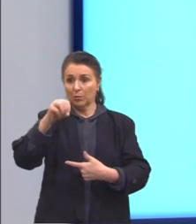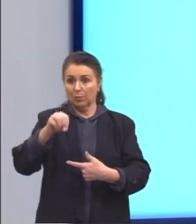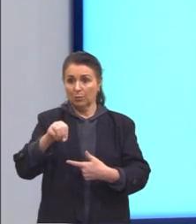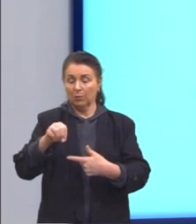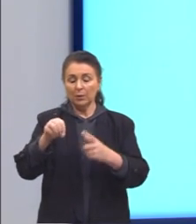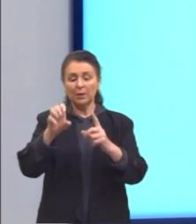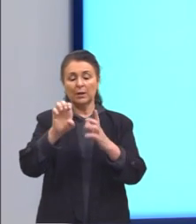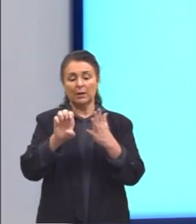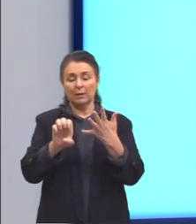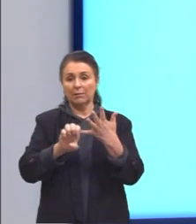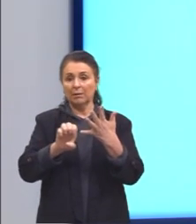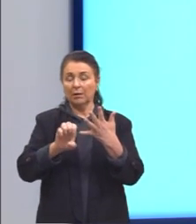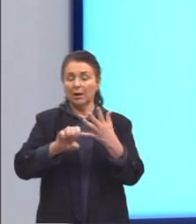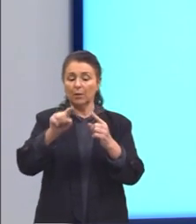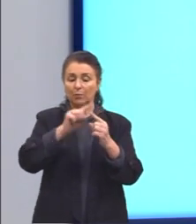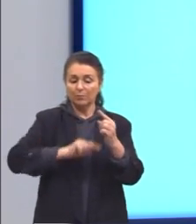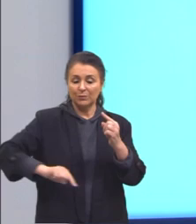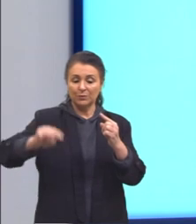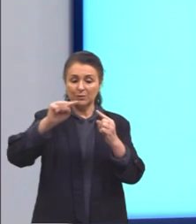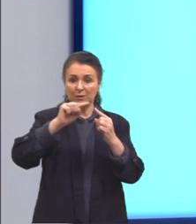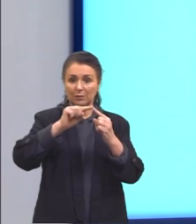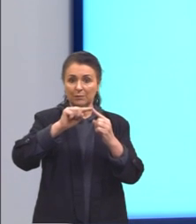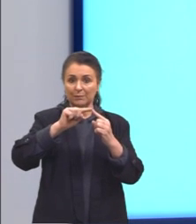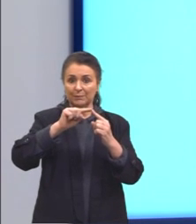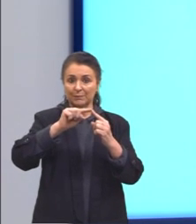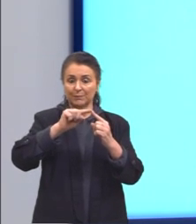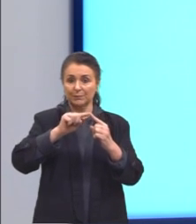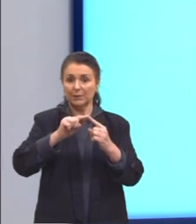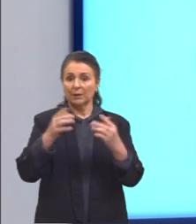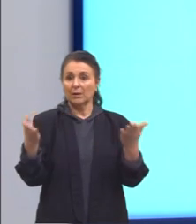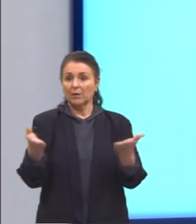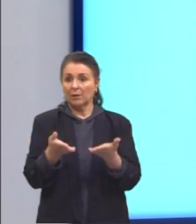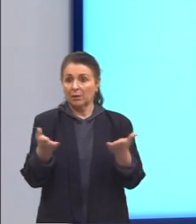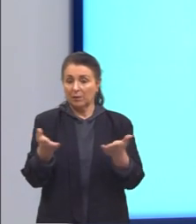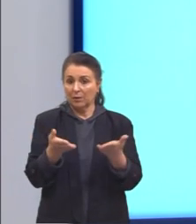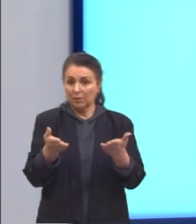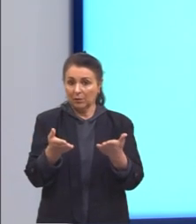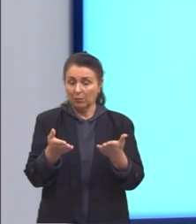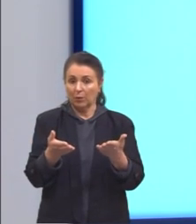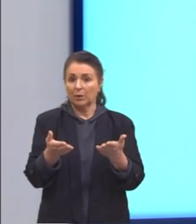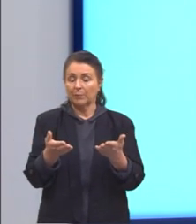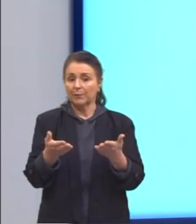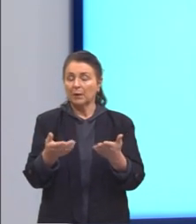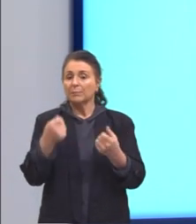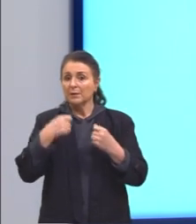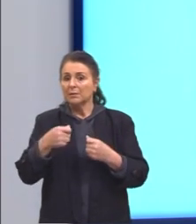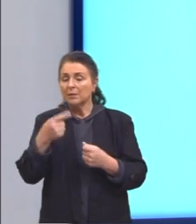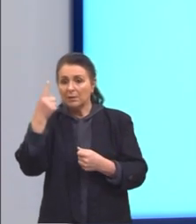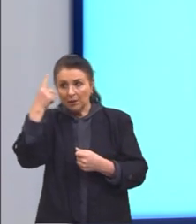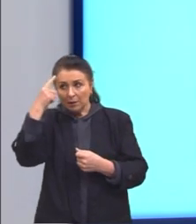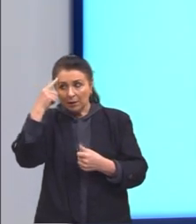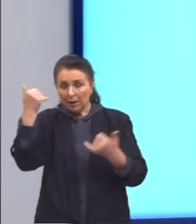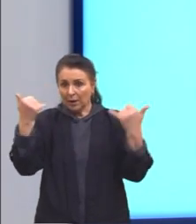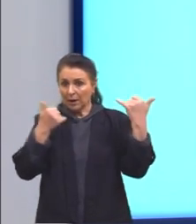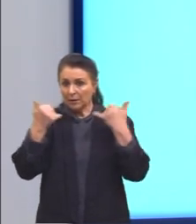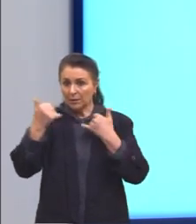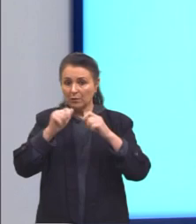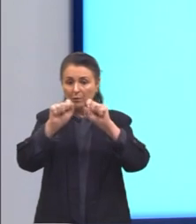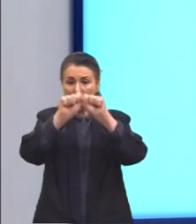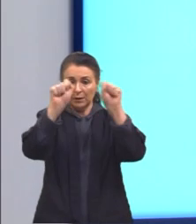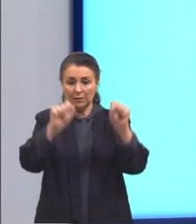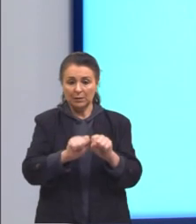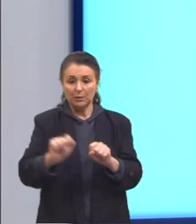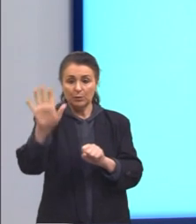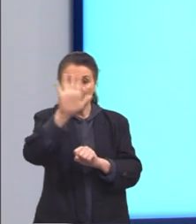círculo. Então, aqui, gente, nós vamos considerar as informações ali da área de cada uma